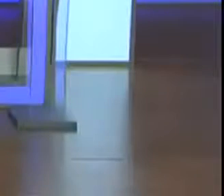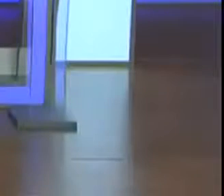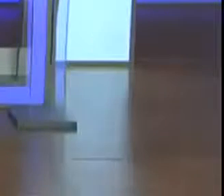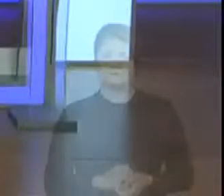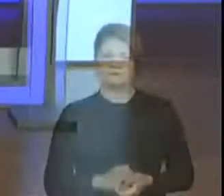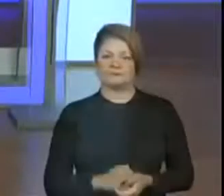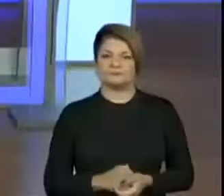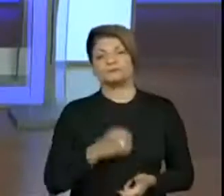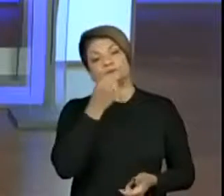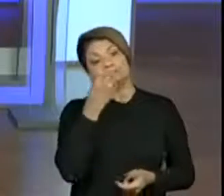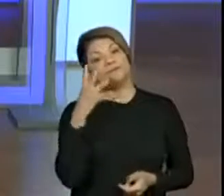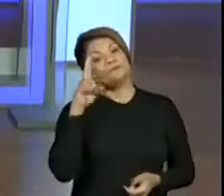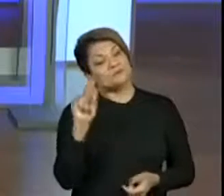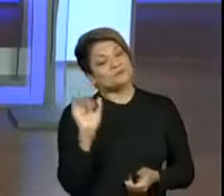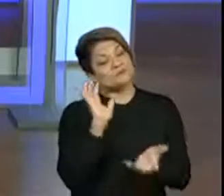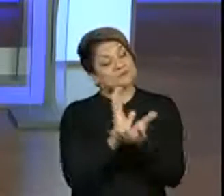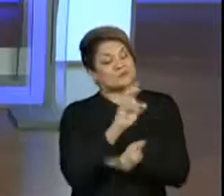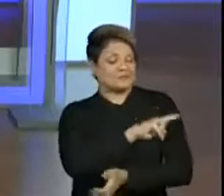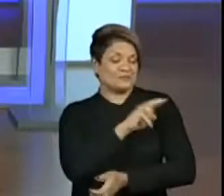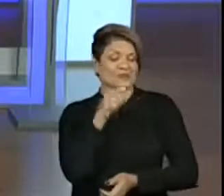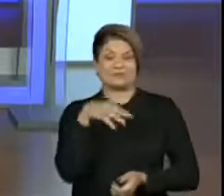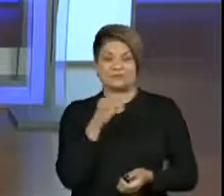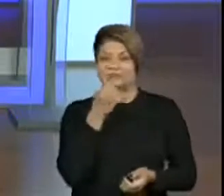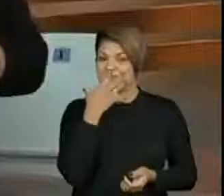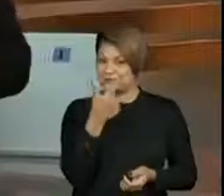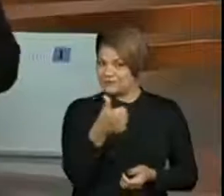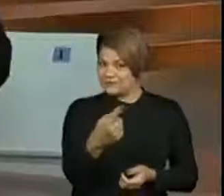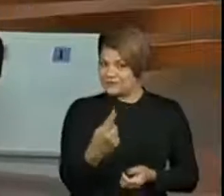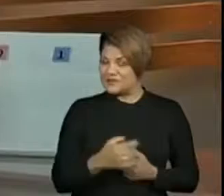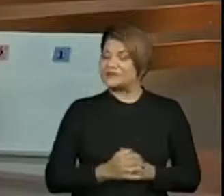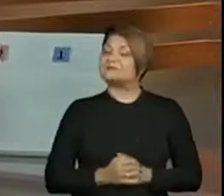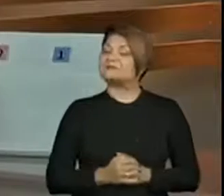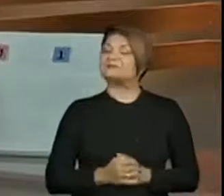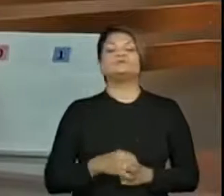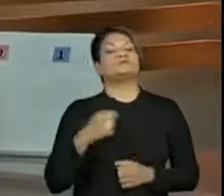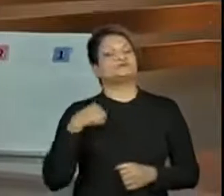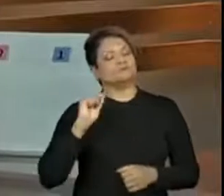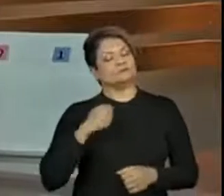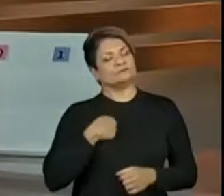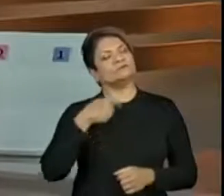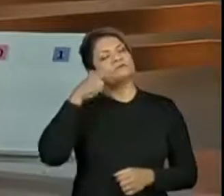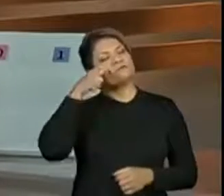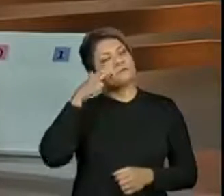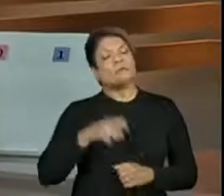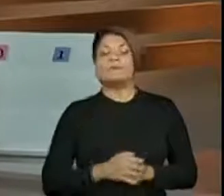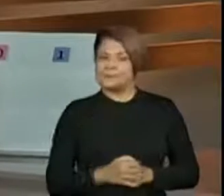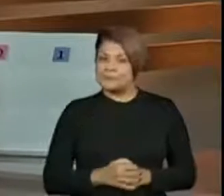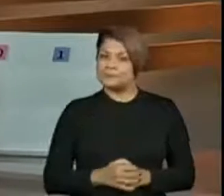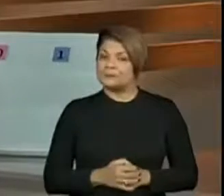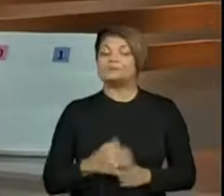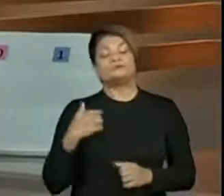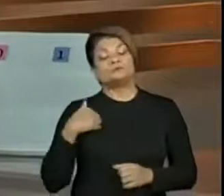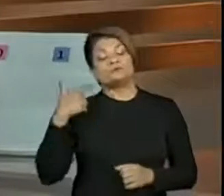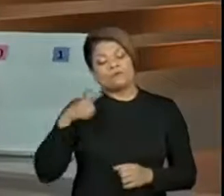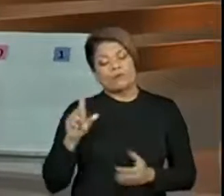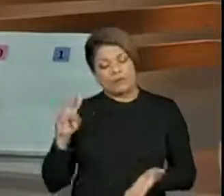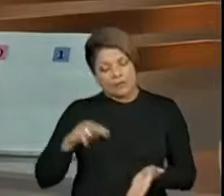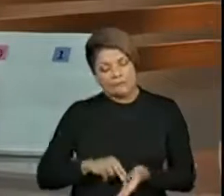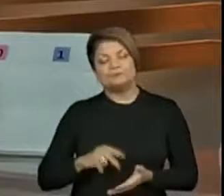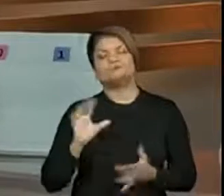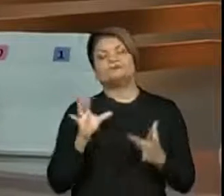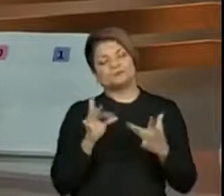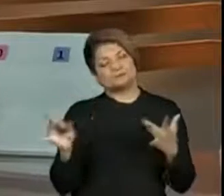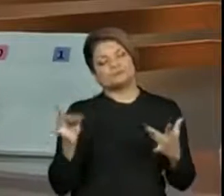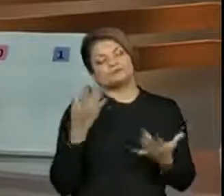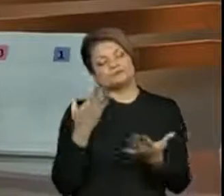Bom dia, galerinha do segundo ano. Tudo bem com vocês? Eu sou a professora Genoveva e estou aqui para mais uma aula de matemática.